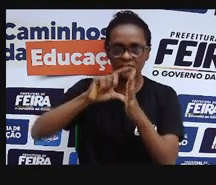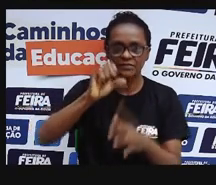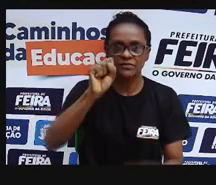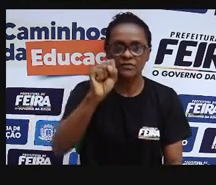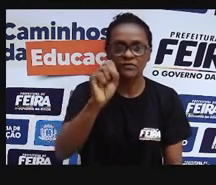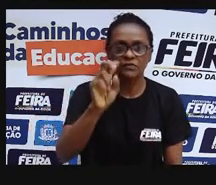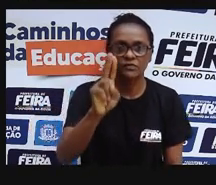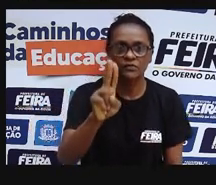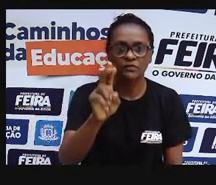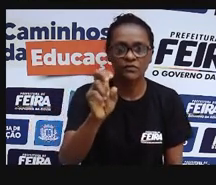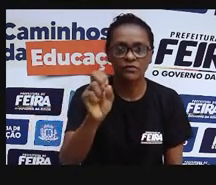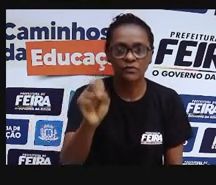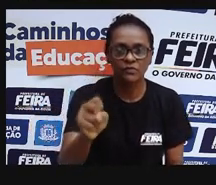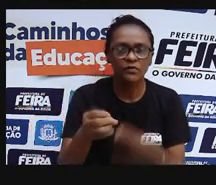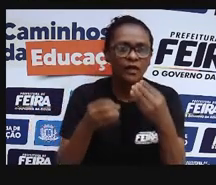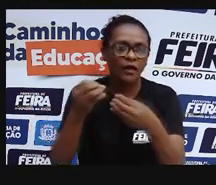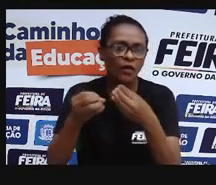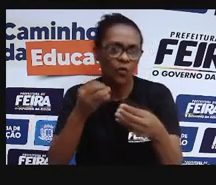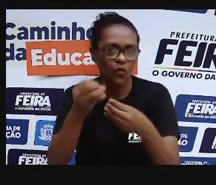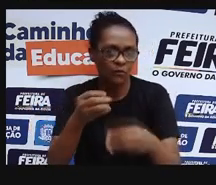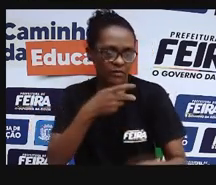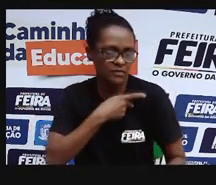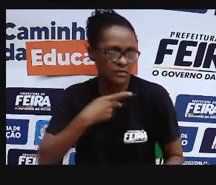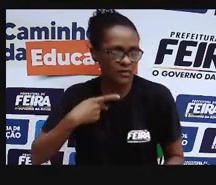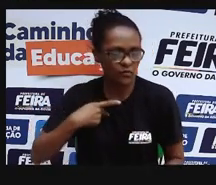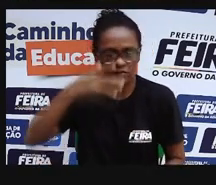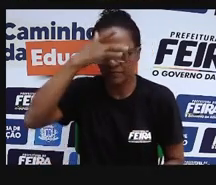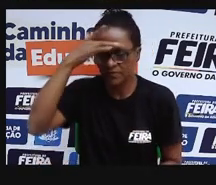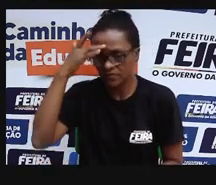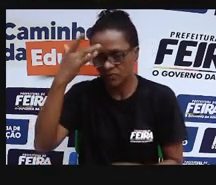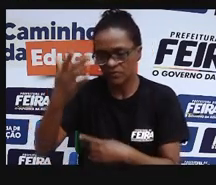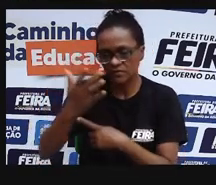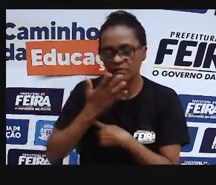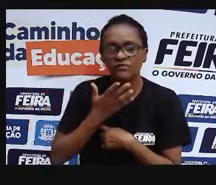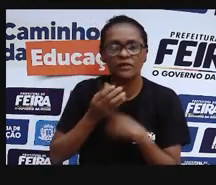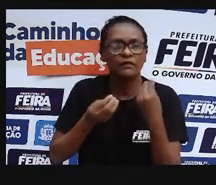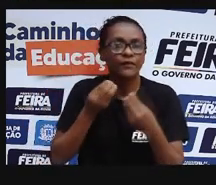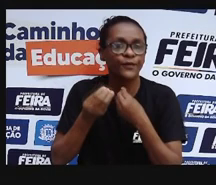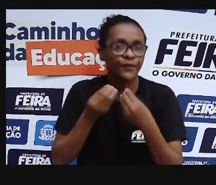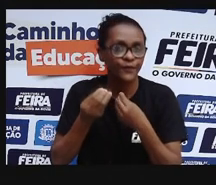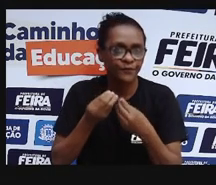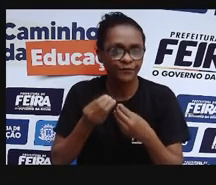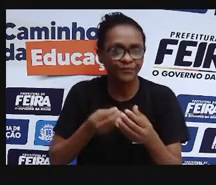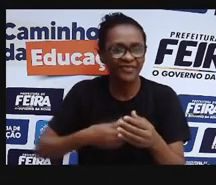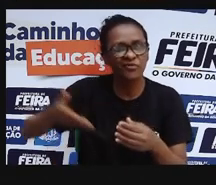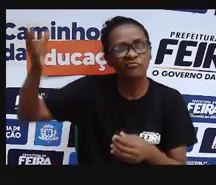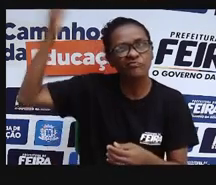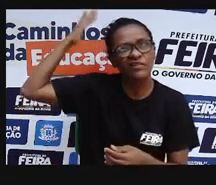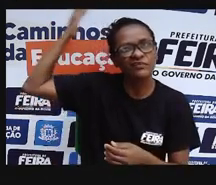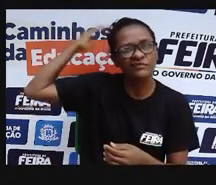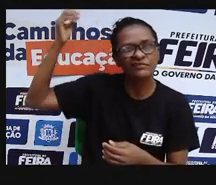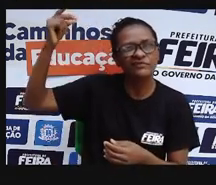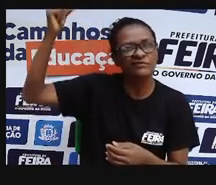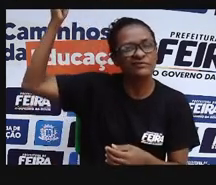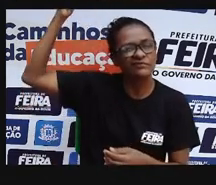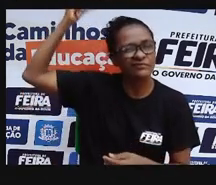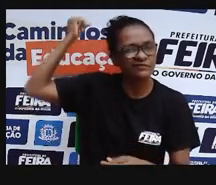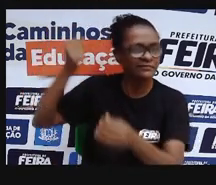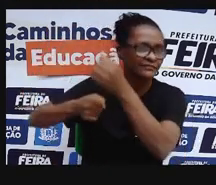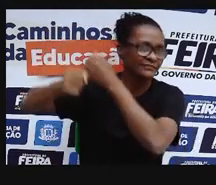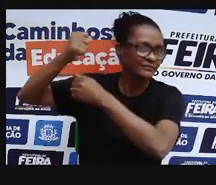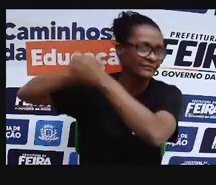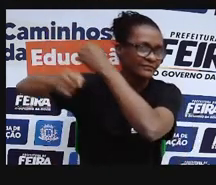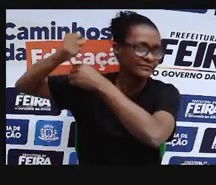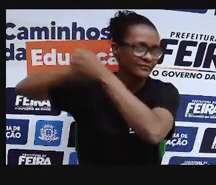com o acesso a partir da nossa Constituição de 1988, antes de 1988,